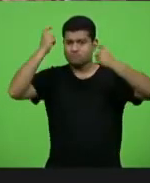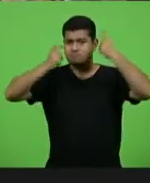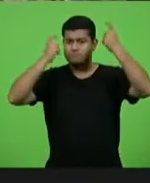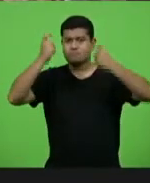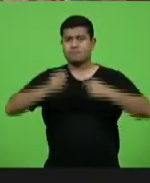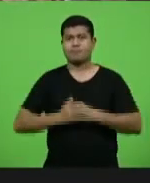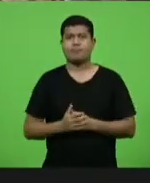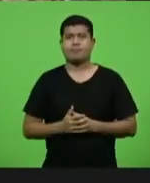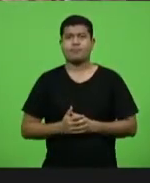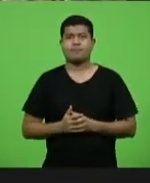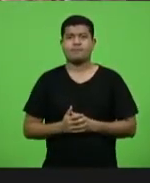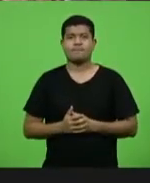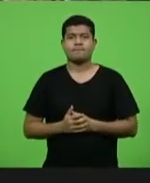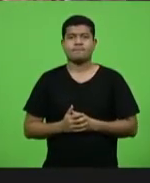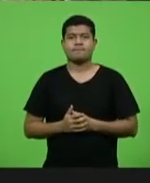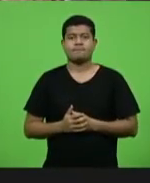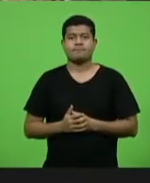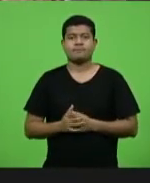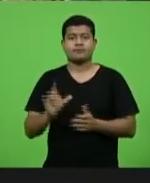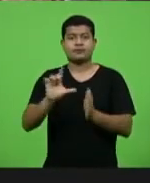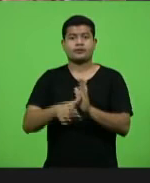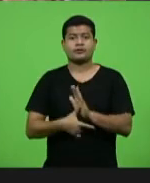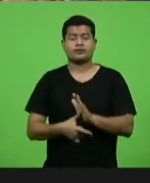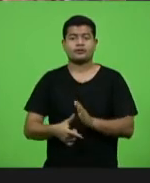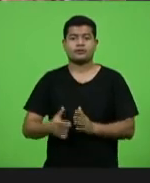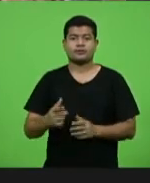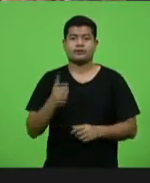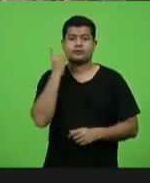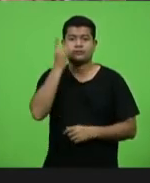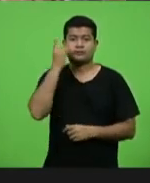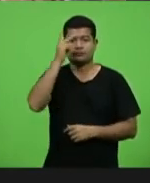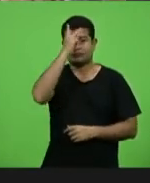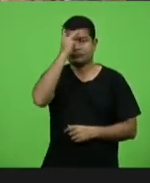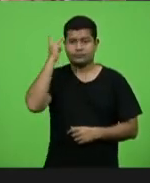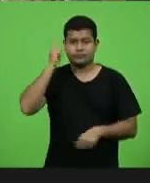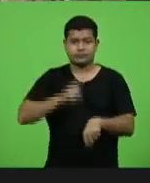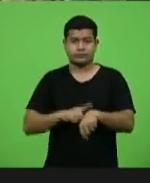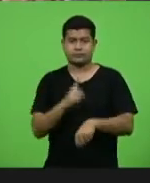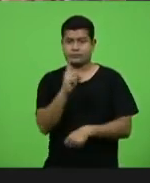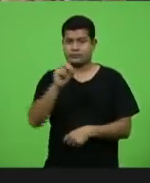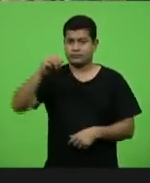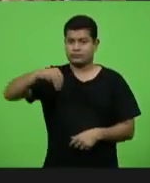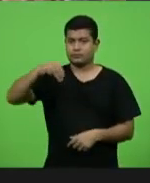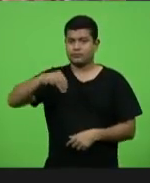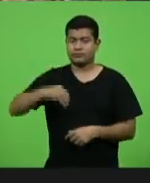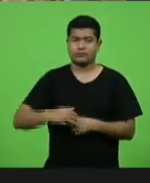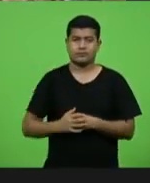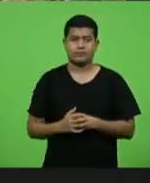deputado Cuboquini. Próxima a falar, deputada Paulinha, por 10 minutos, deputada, por gentileza.